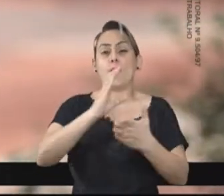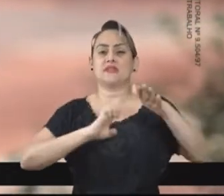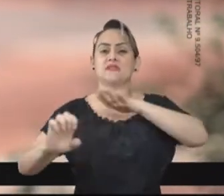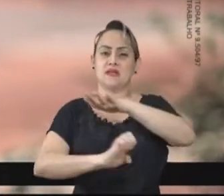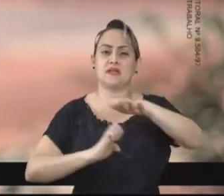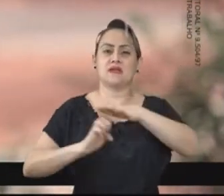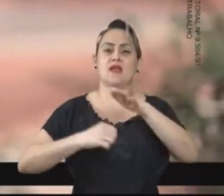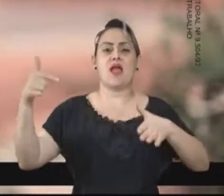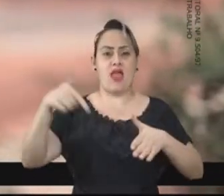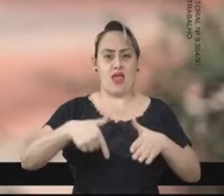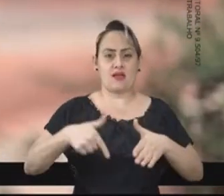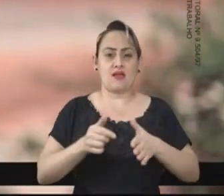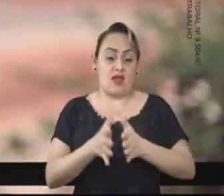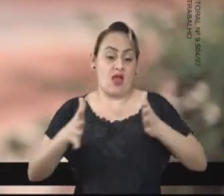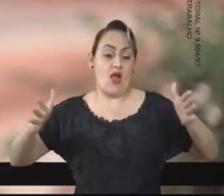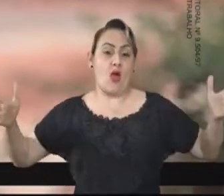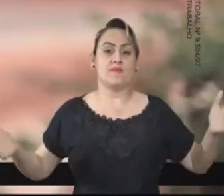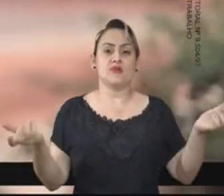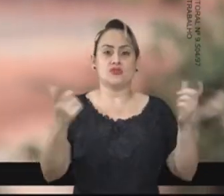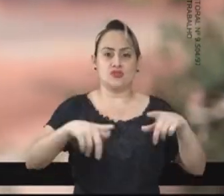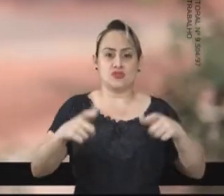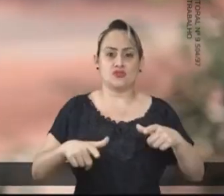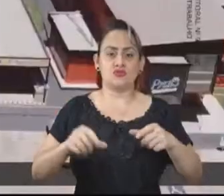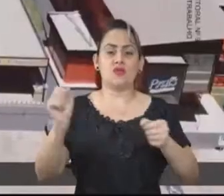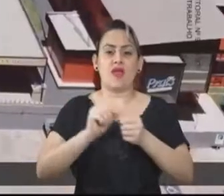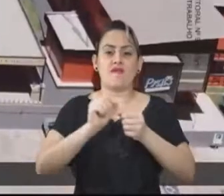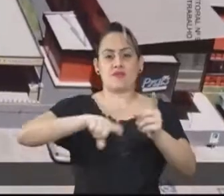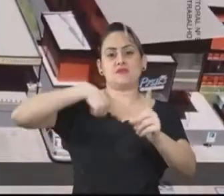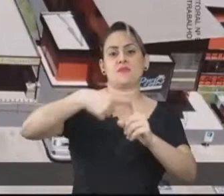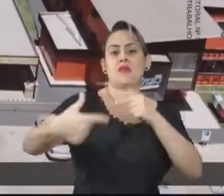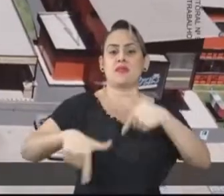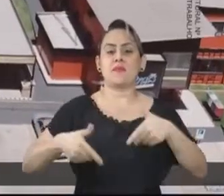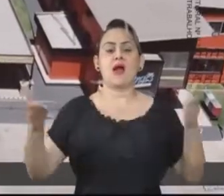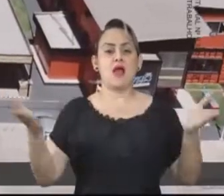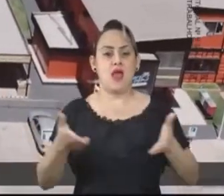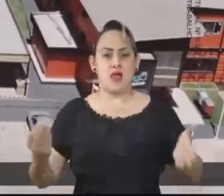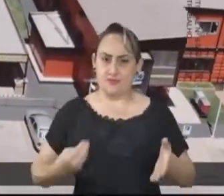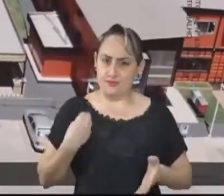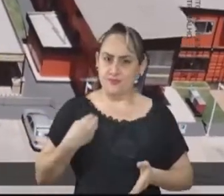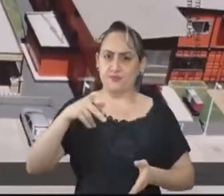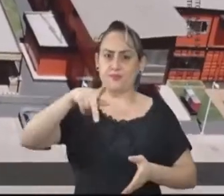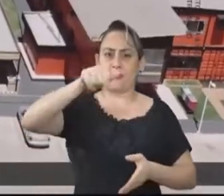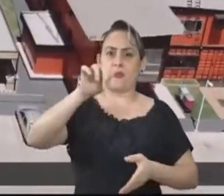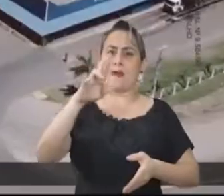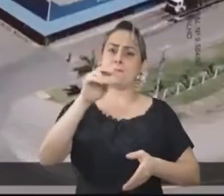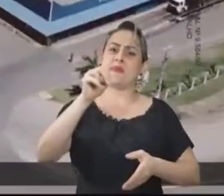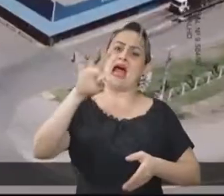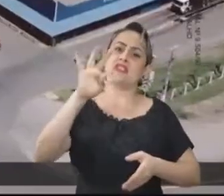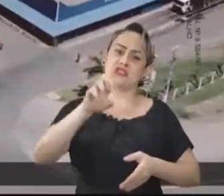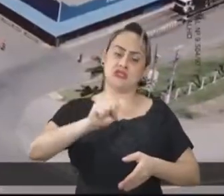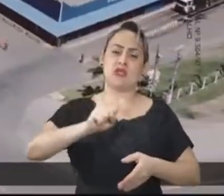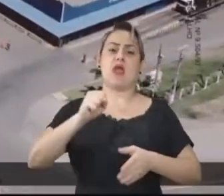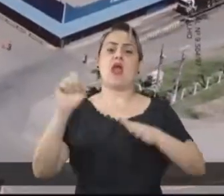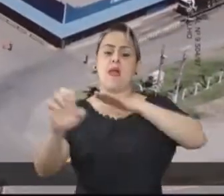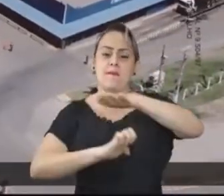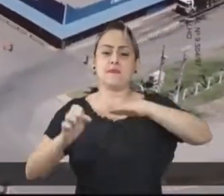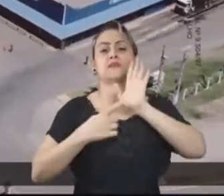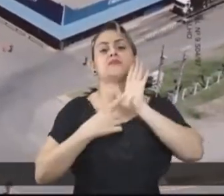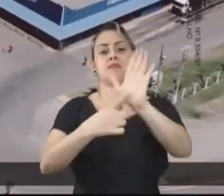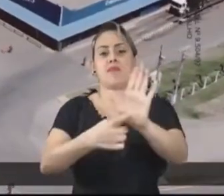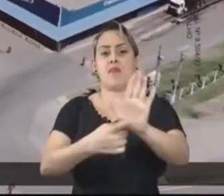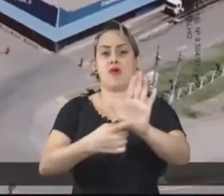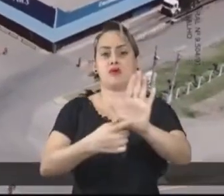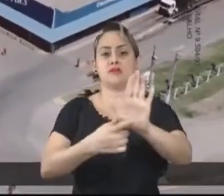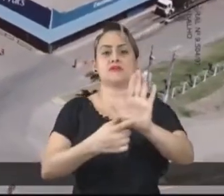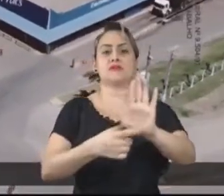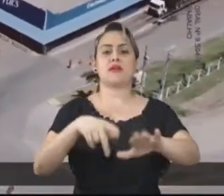que ampliaram as suas instalações, gerando mais empregos. E eu estou aqui na Prats, uma empresa que leva a identidade de